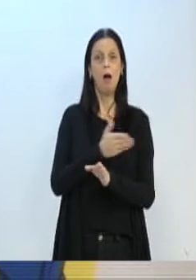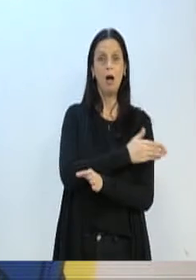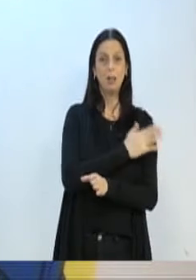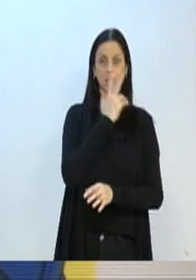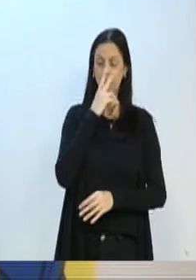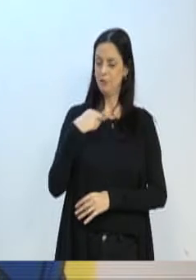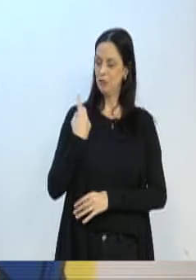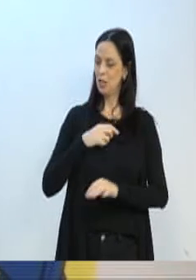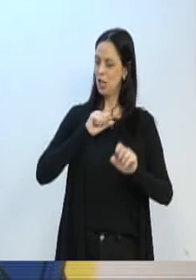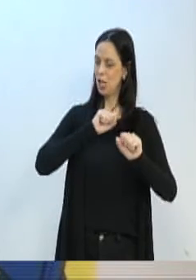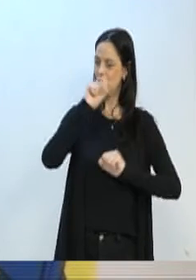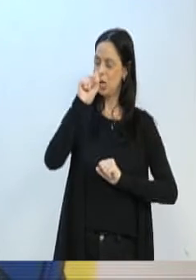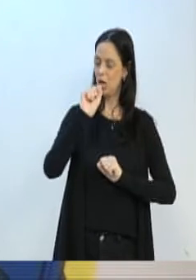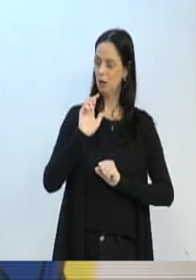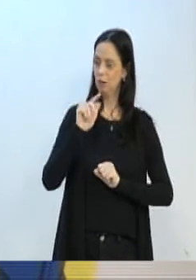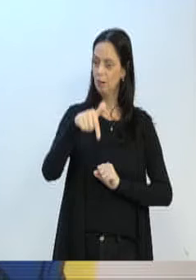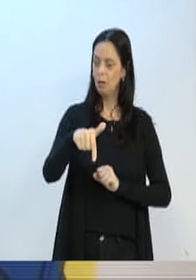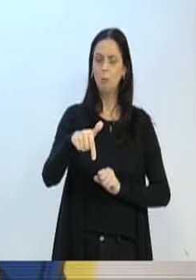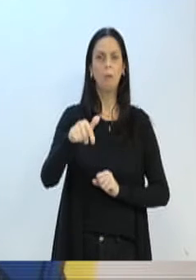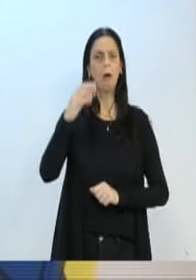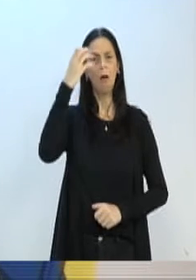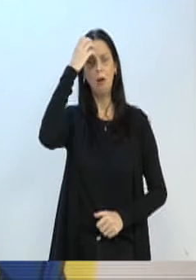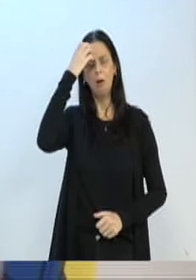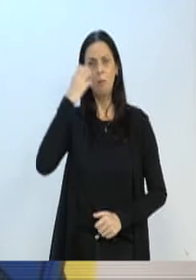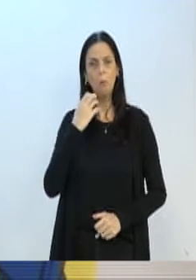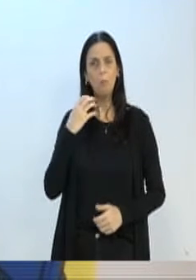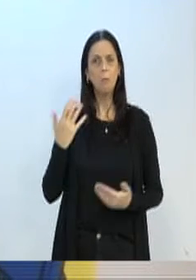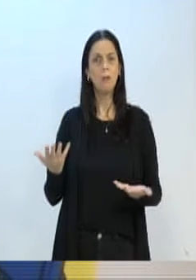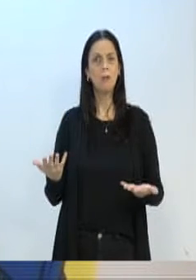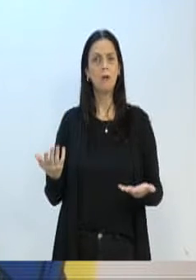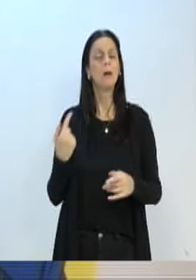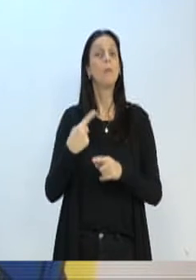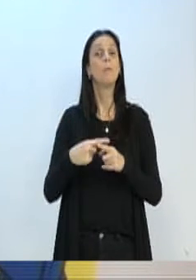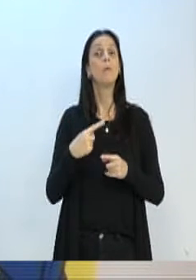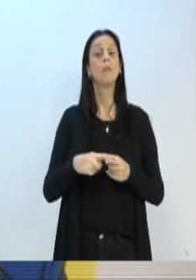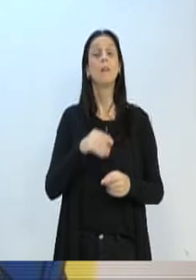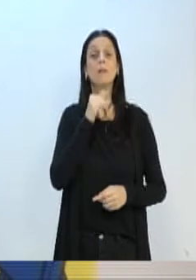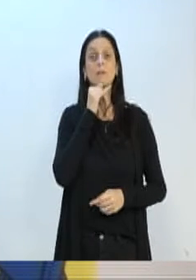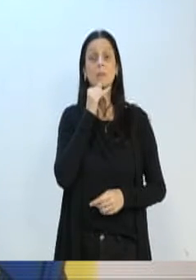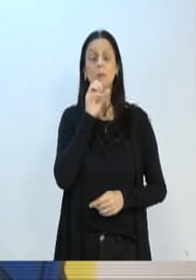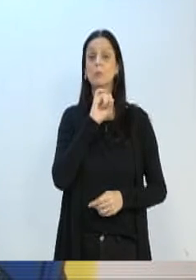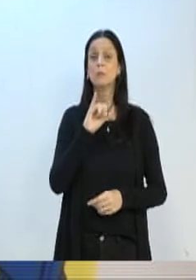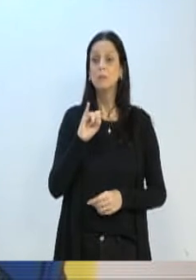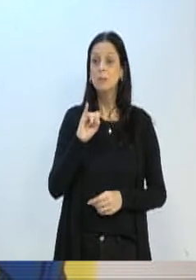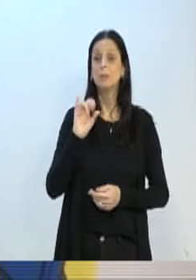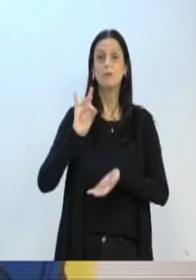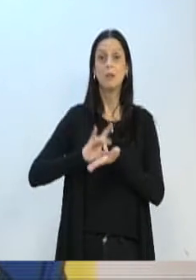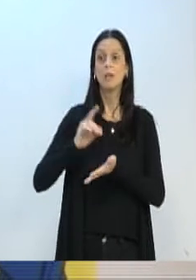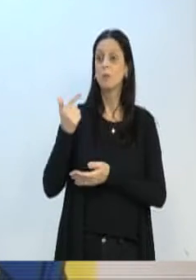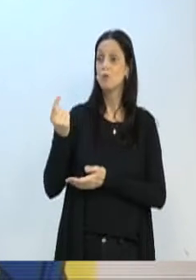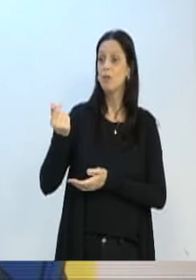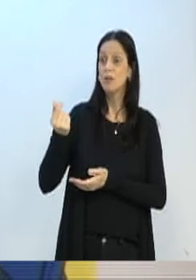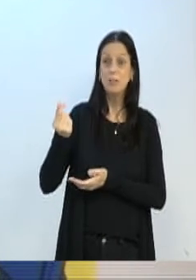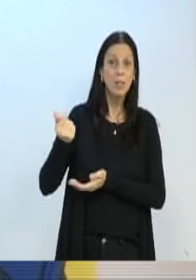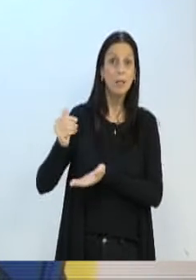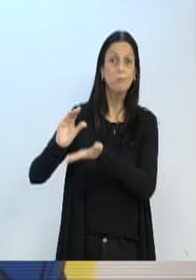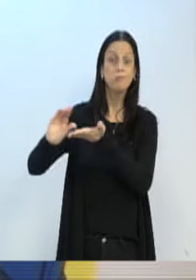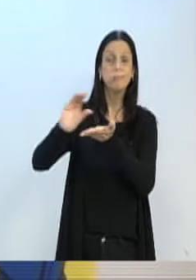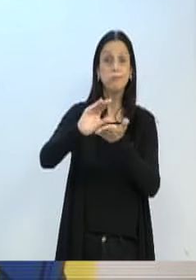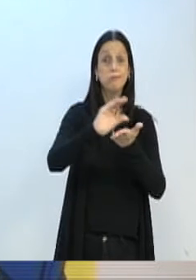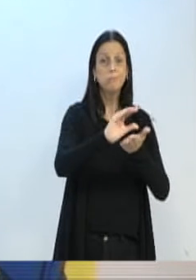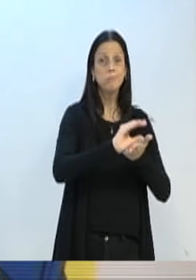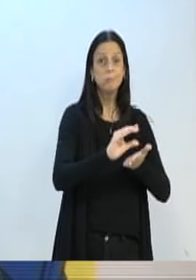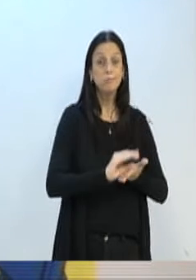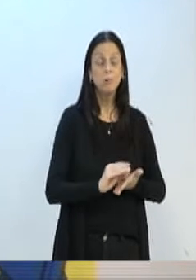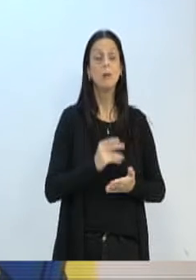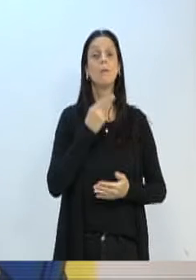pôde nos levar a vilões do Brasil, pois, se não houver a indicação de uma fonte de custeio para o pagamento do piso, seremos considerados como a